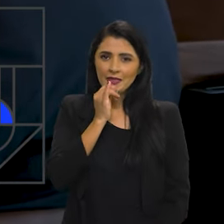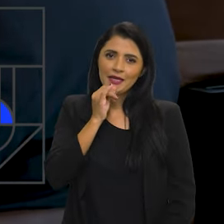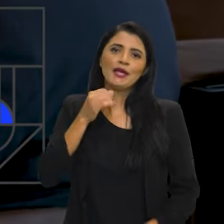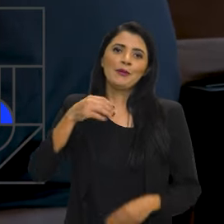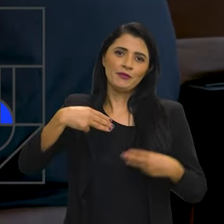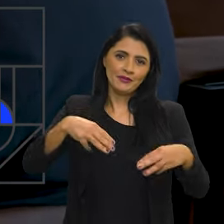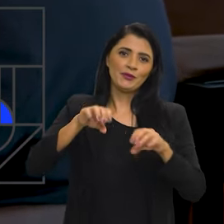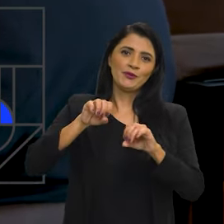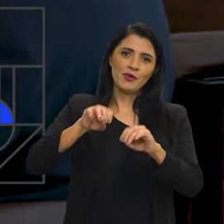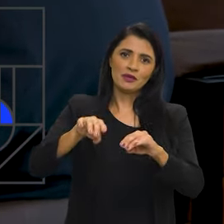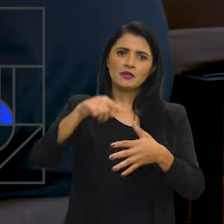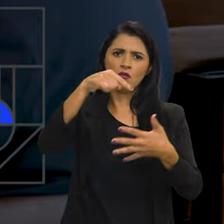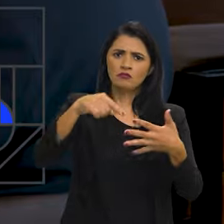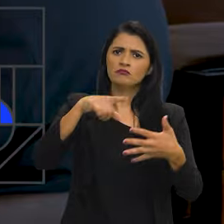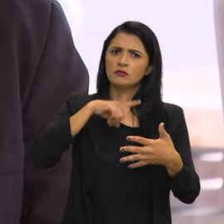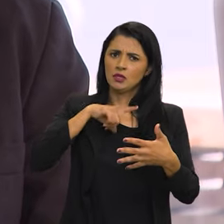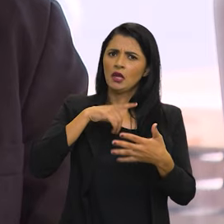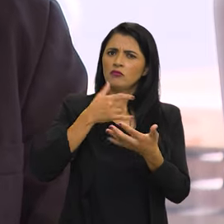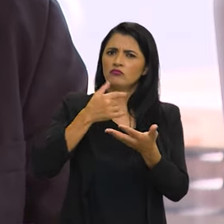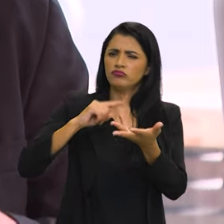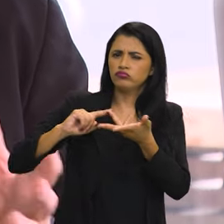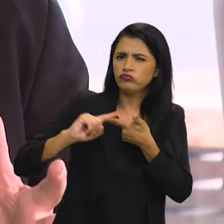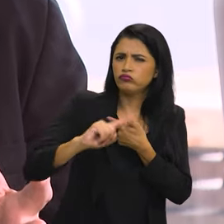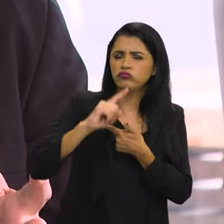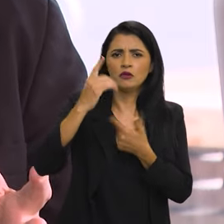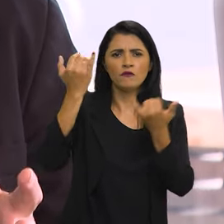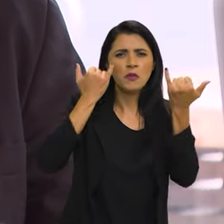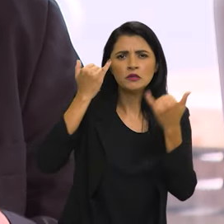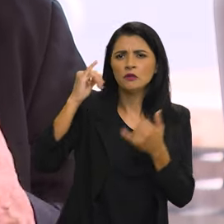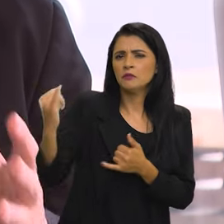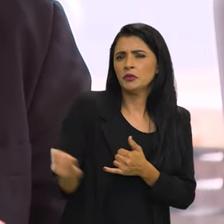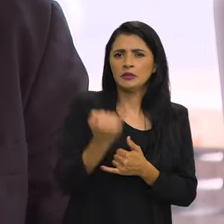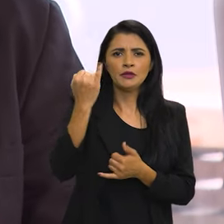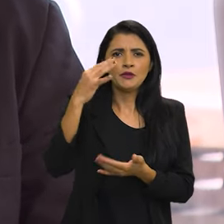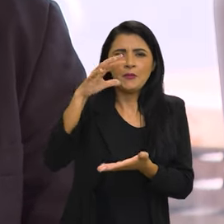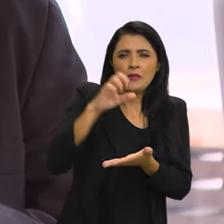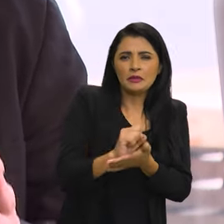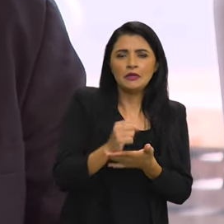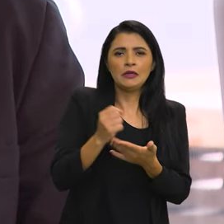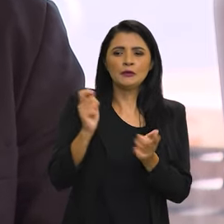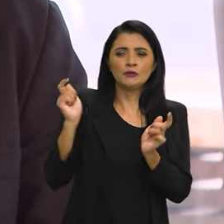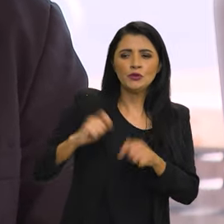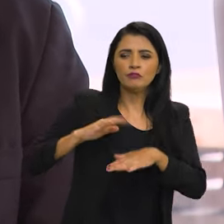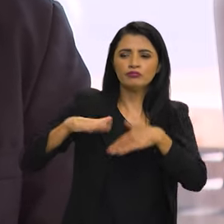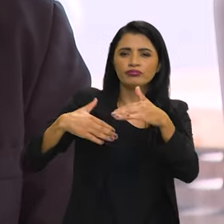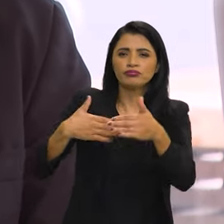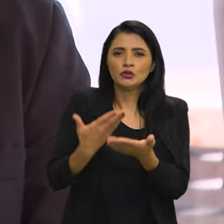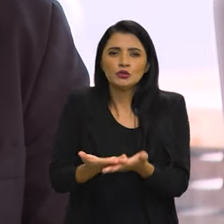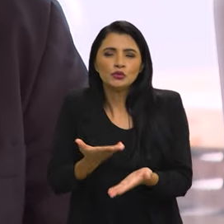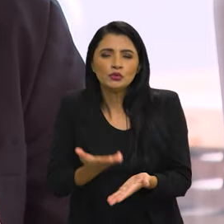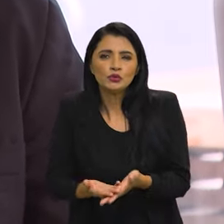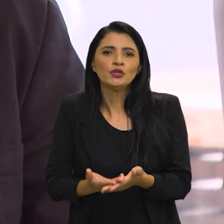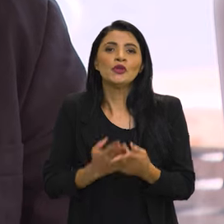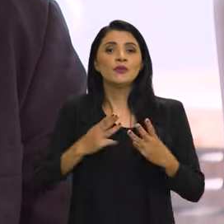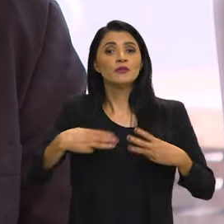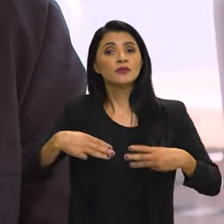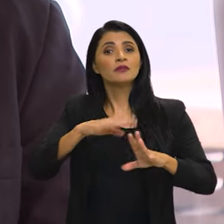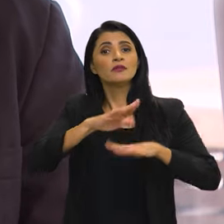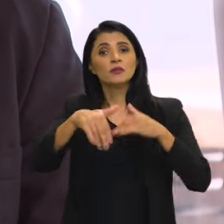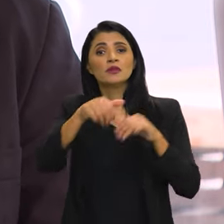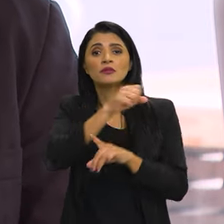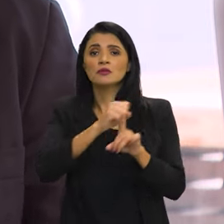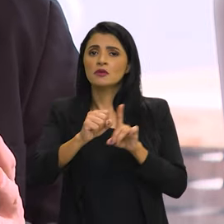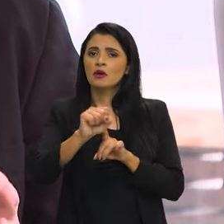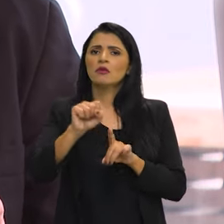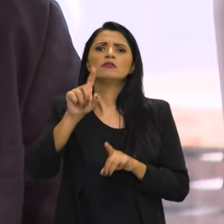da Educação tem muitas informações importantes sobre a educação, sobre matrículas, sobre desempenho escolar, o Ministério do Desenvolvimento